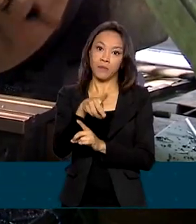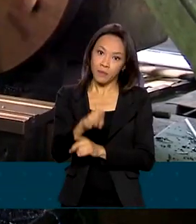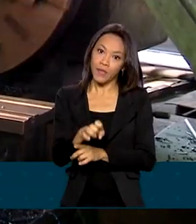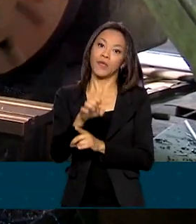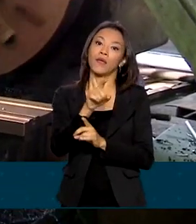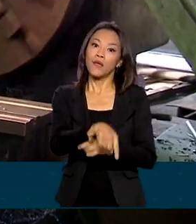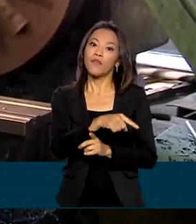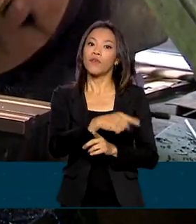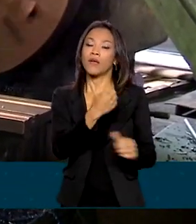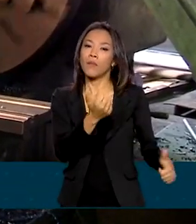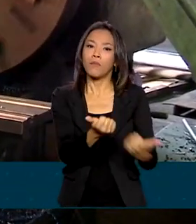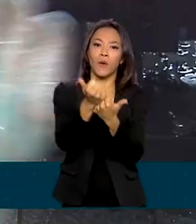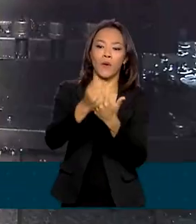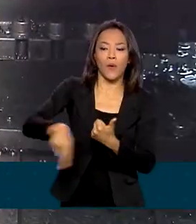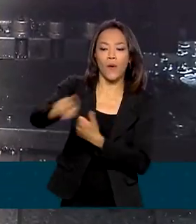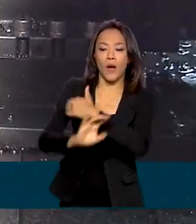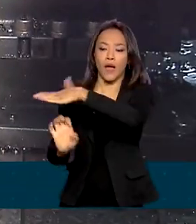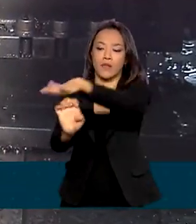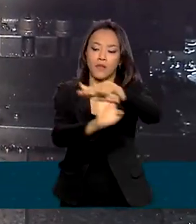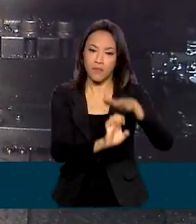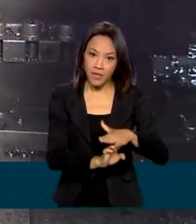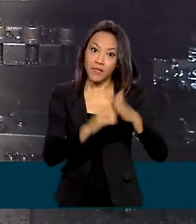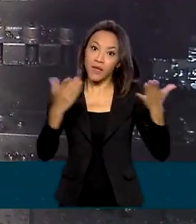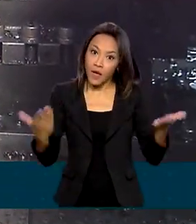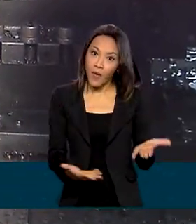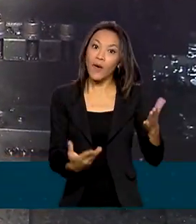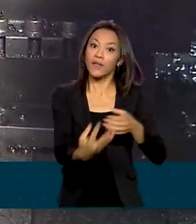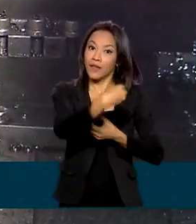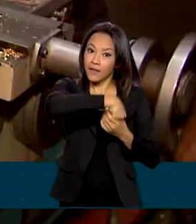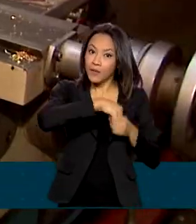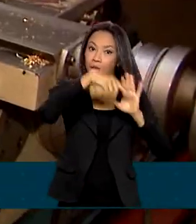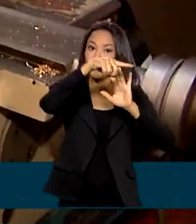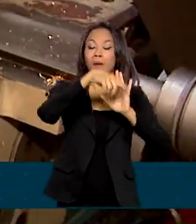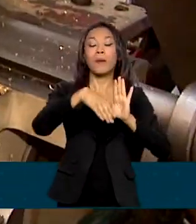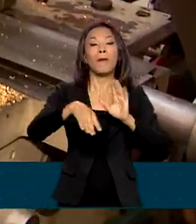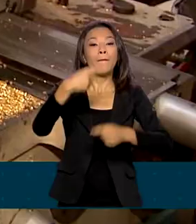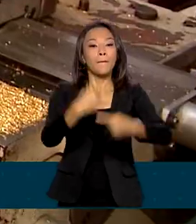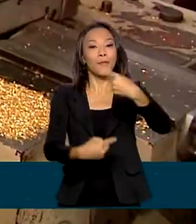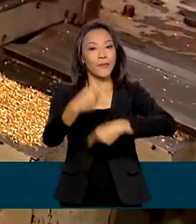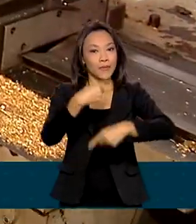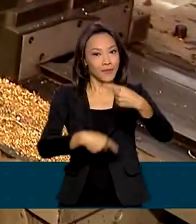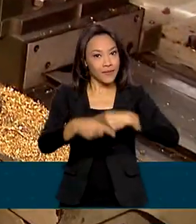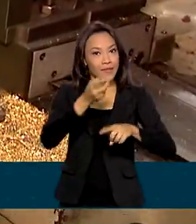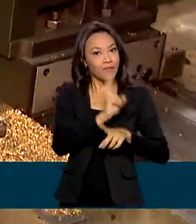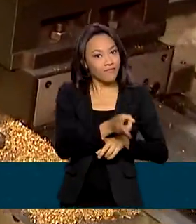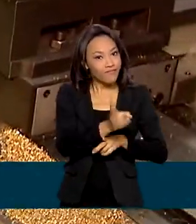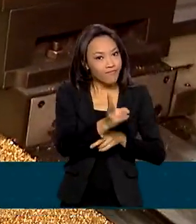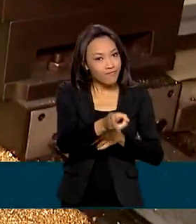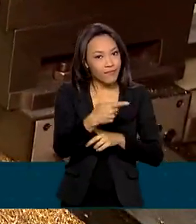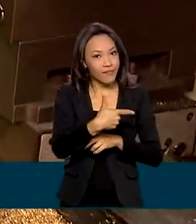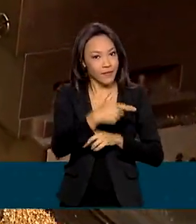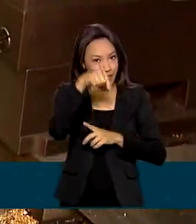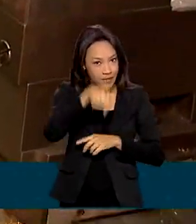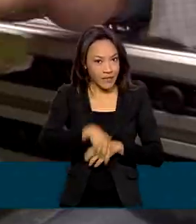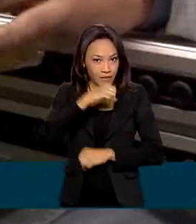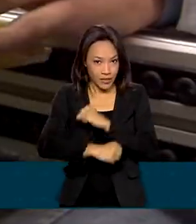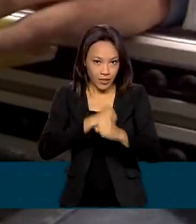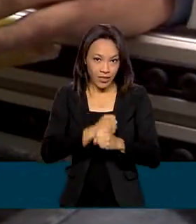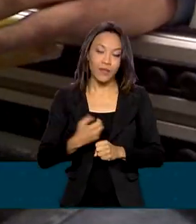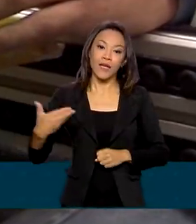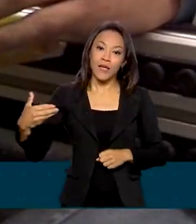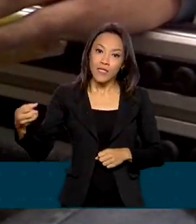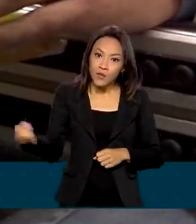forma temporária e se tornou política pública permanente em 2021. A nova edição do PRONAMP